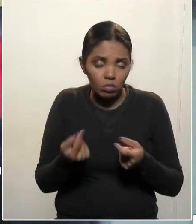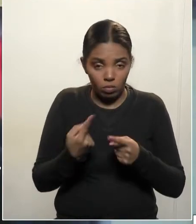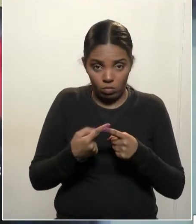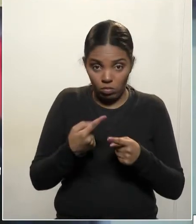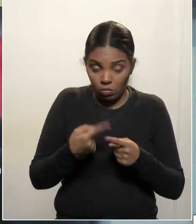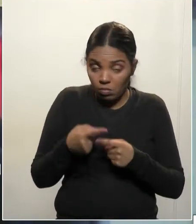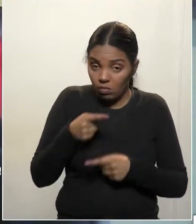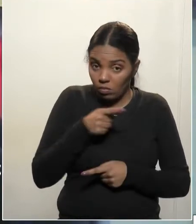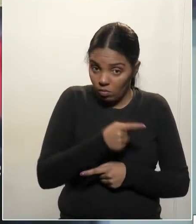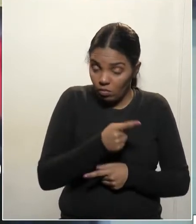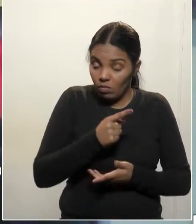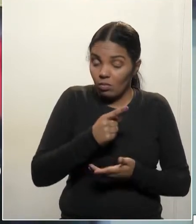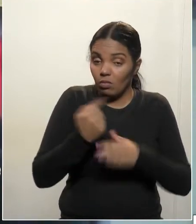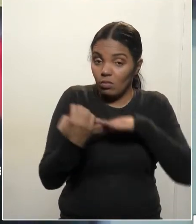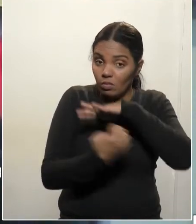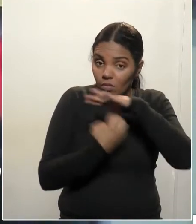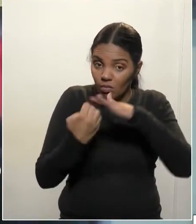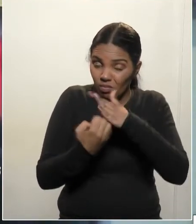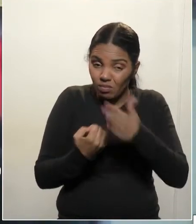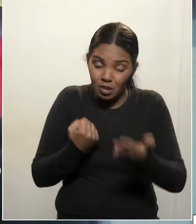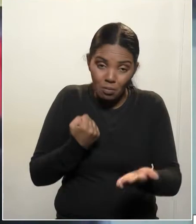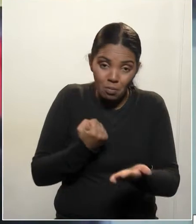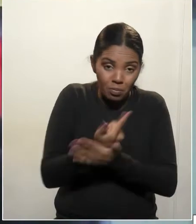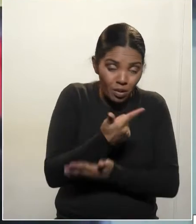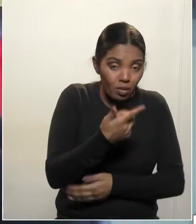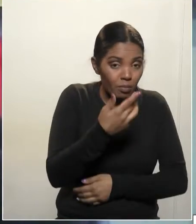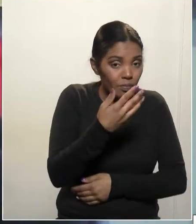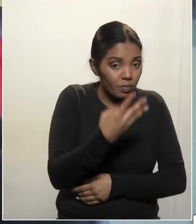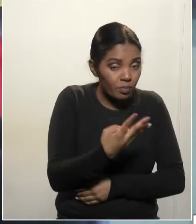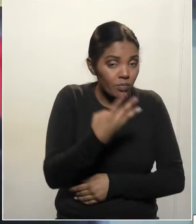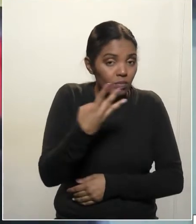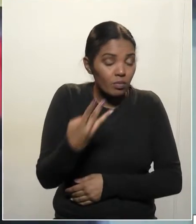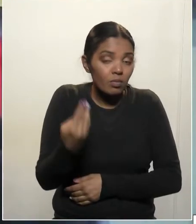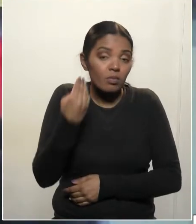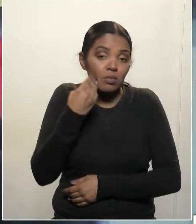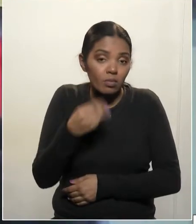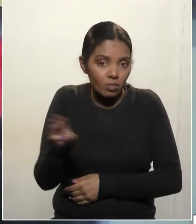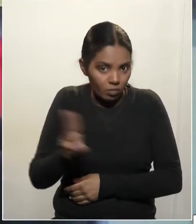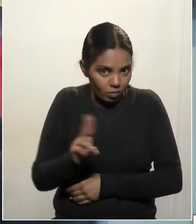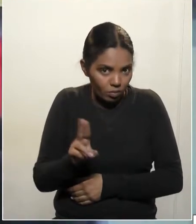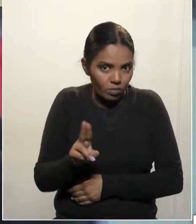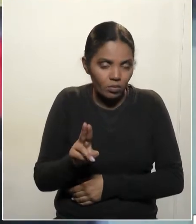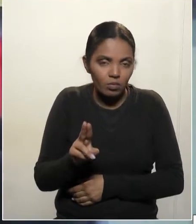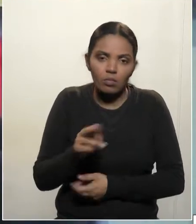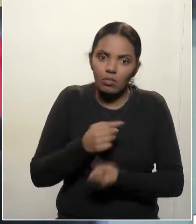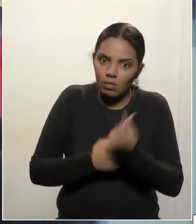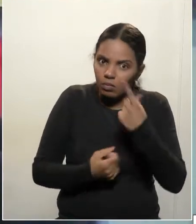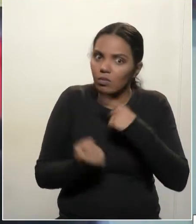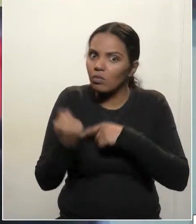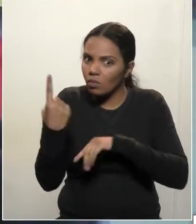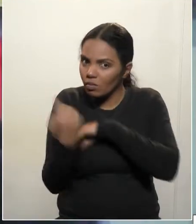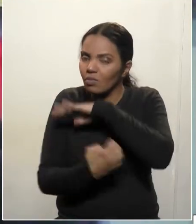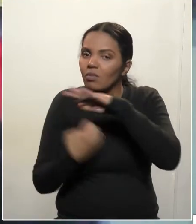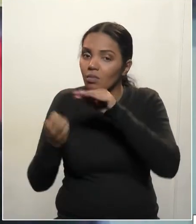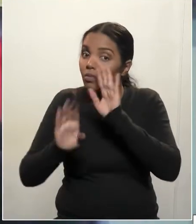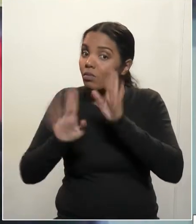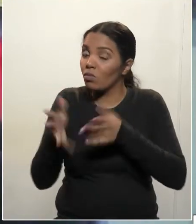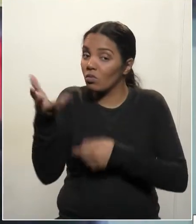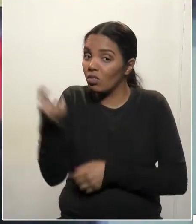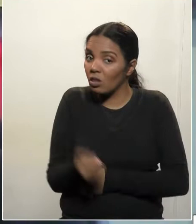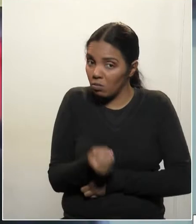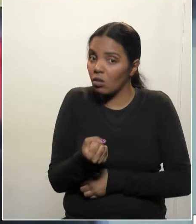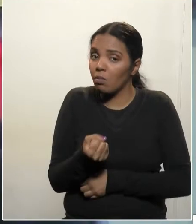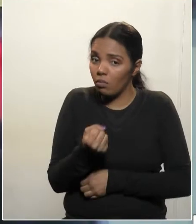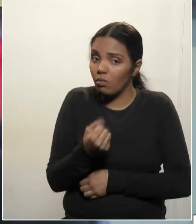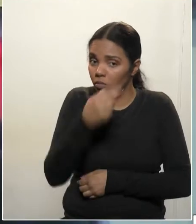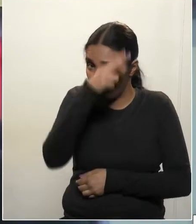receber R$ 33 milhões, que no primeiro momento, já receberam valores da Prefeitura de Coitiba, algumas empresas são dos mesmos grupos.